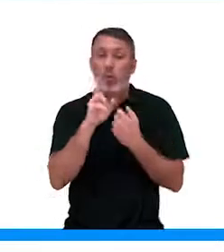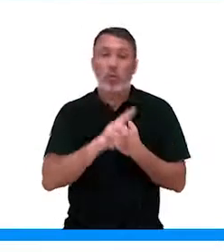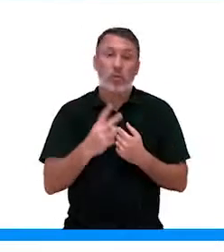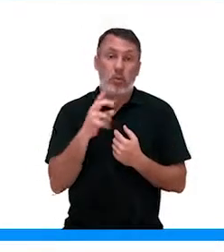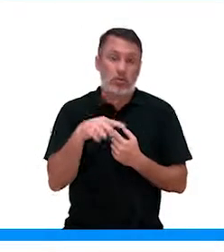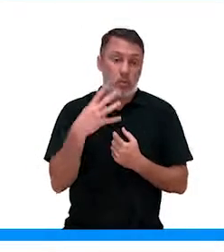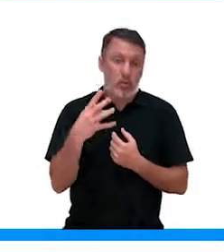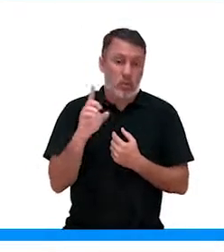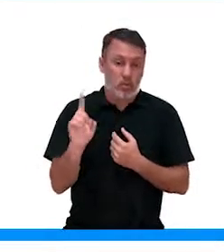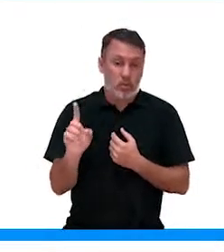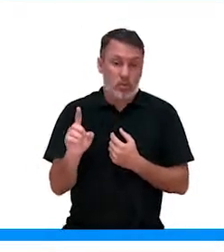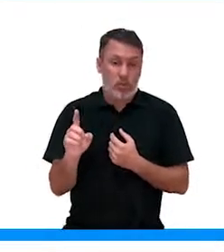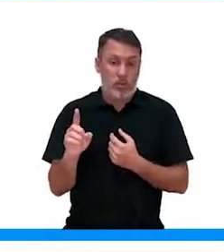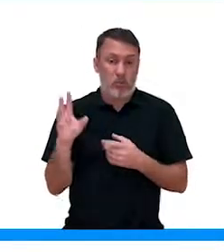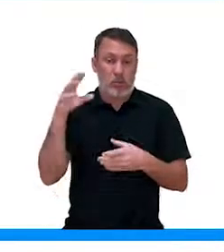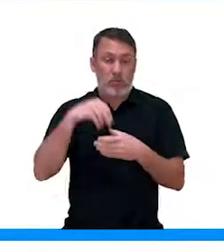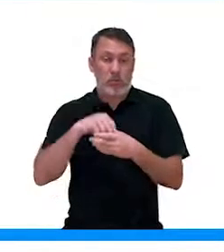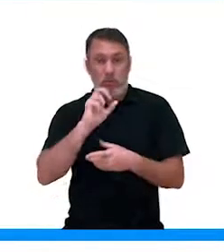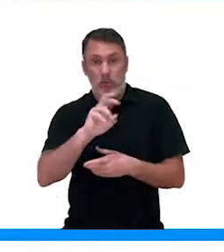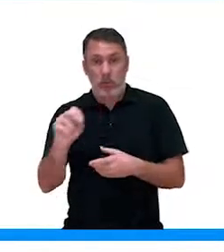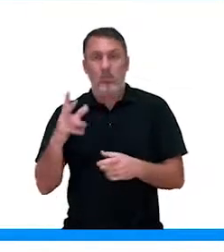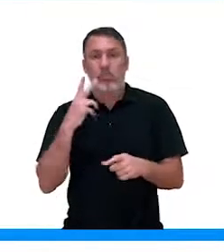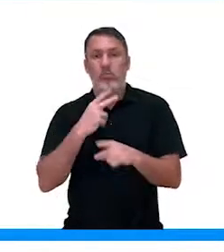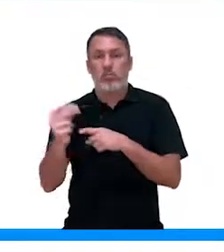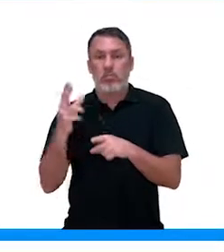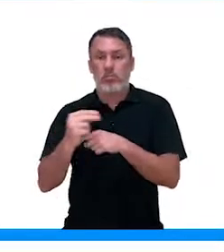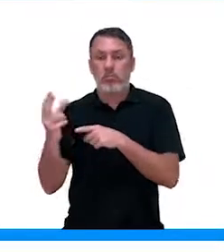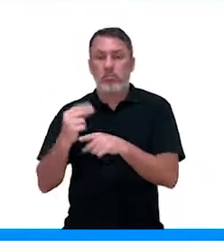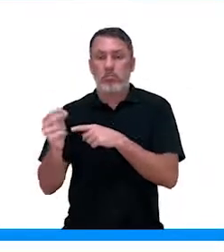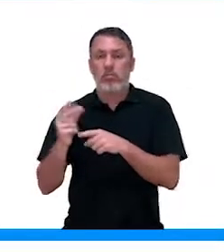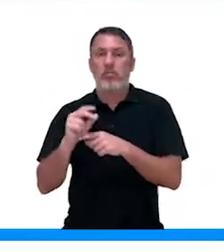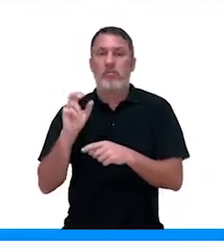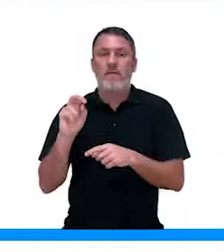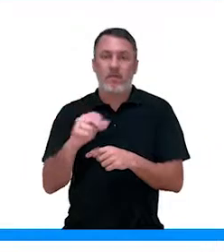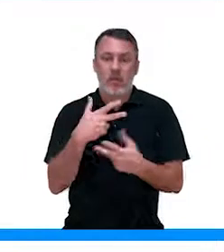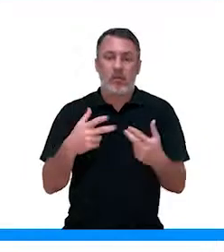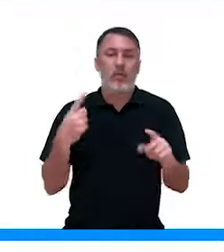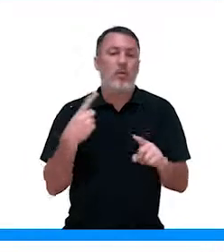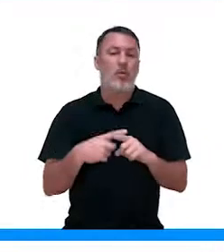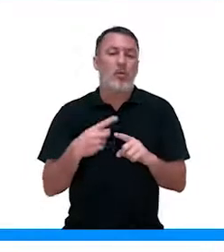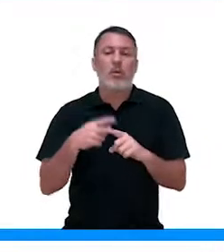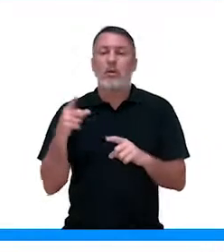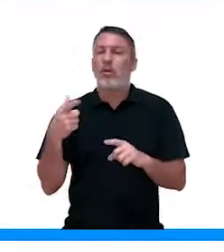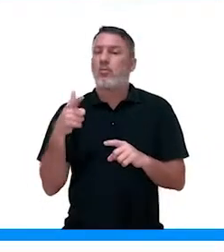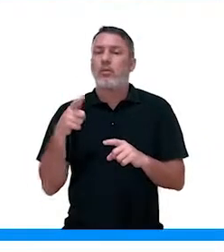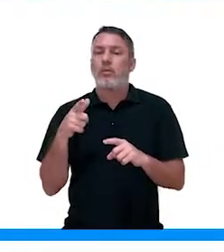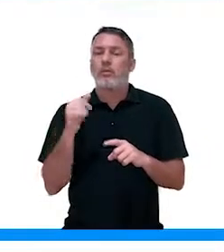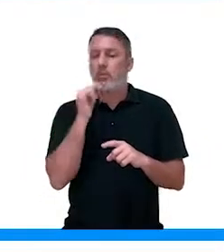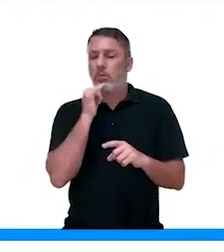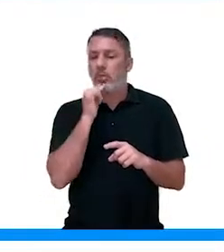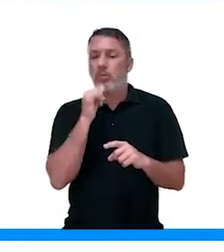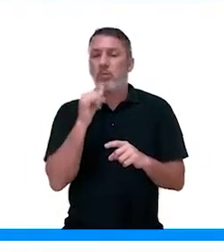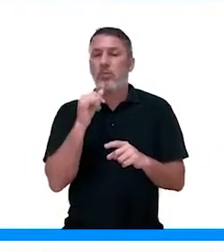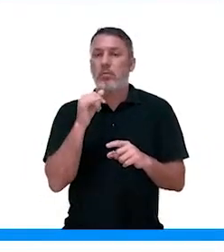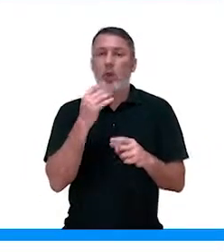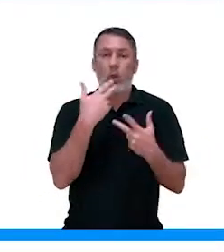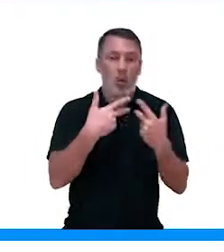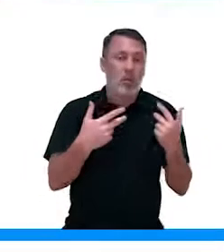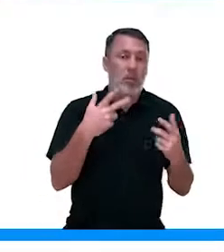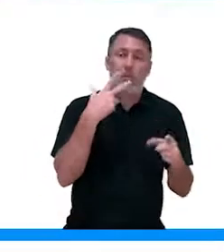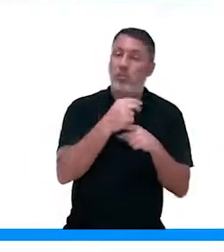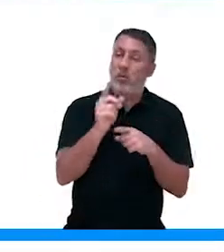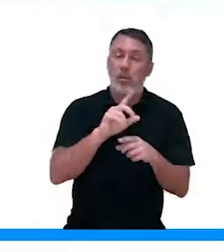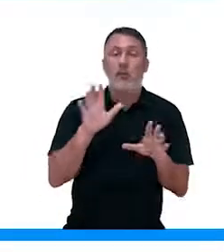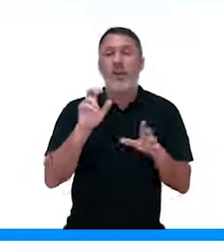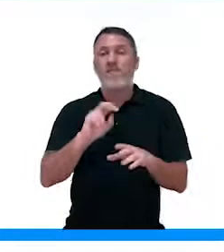utilizar esse 2,4D como herbicida para matar essas ervas daninhas, porque ele não é tóxico, ele não mata as minhas